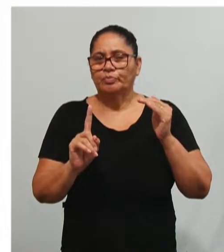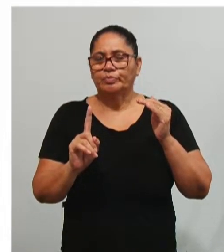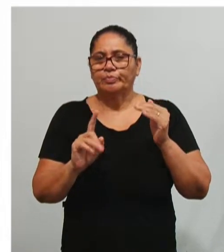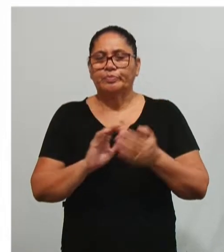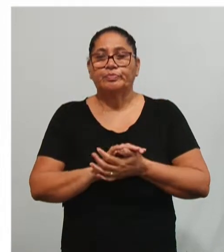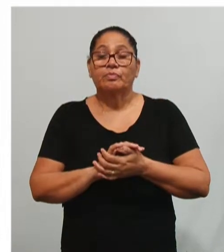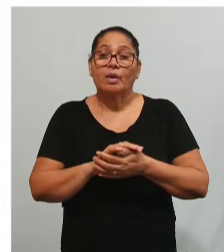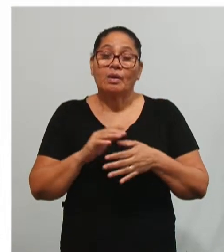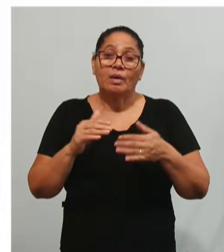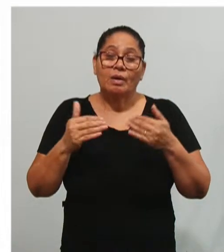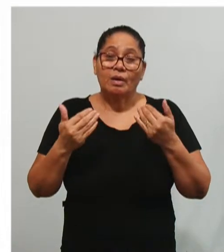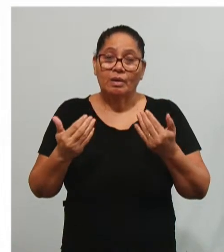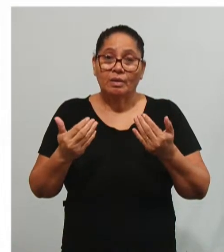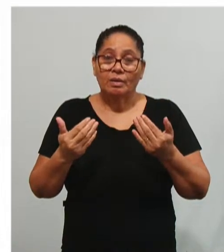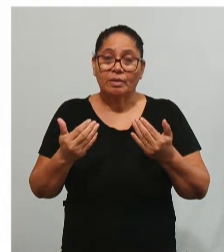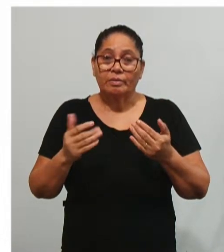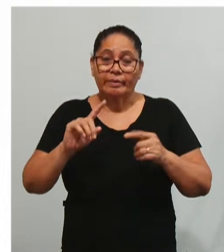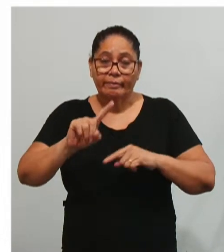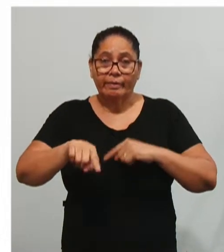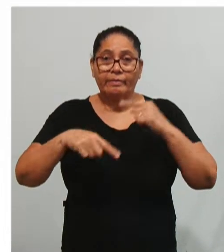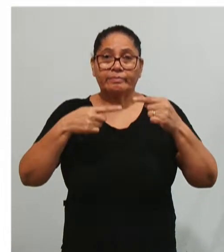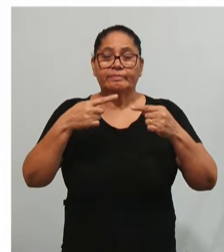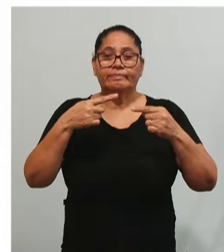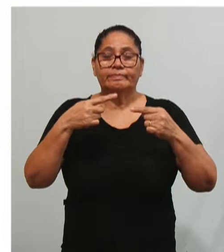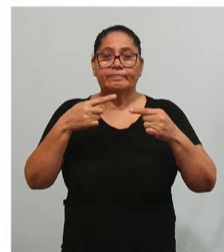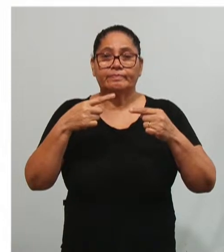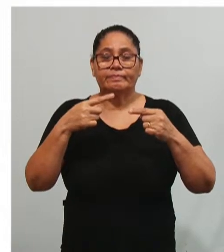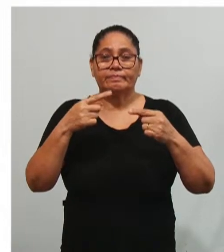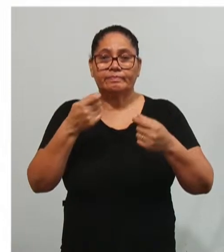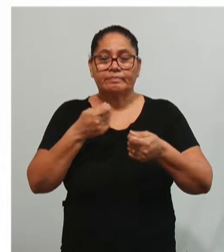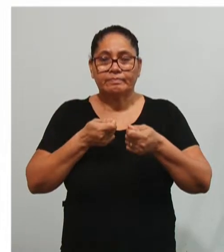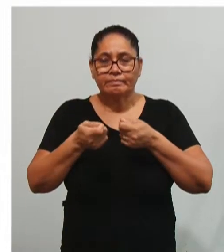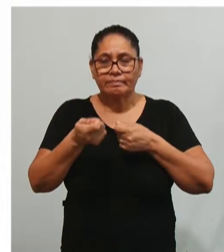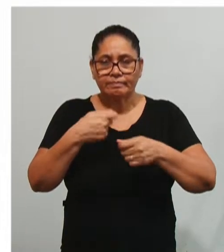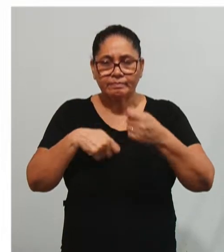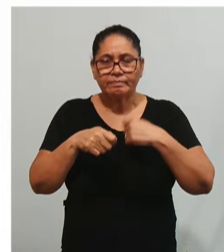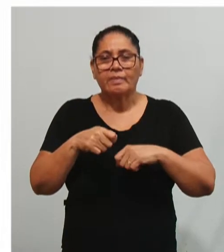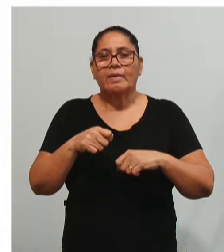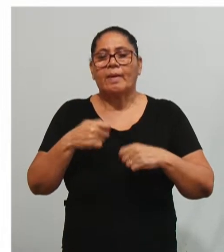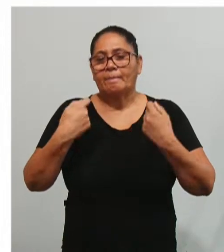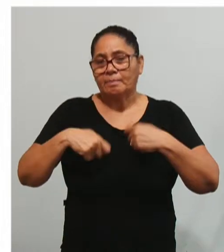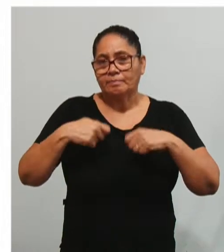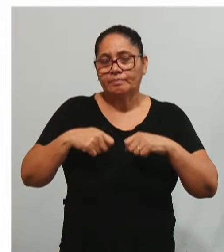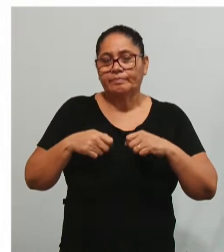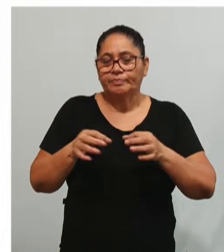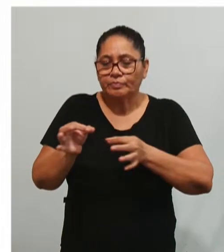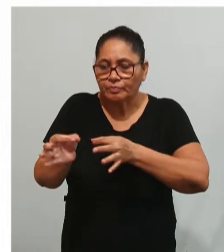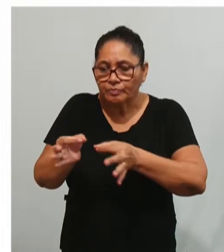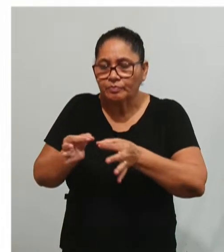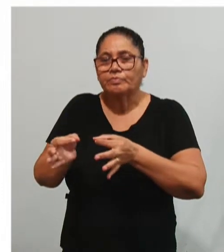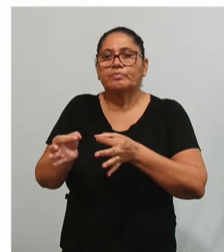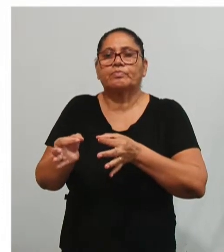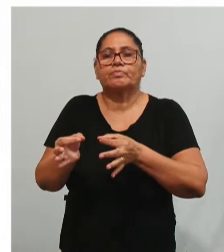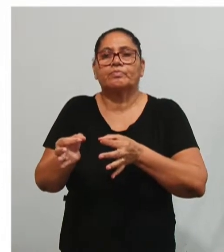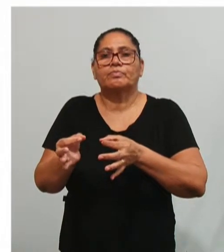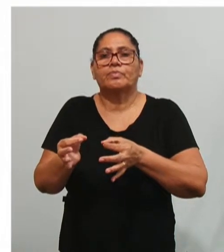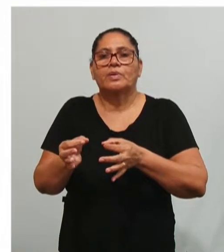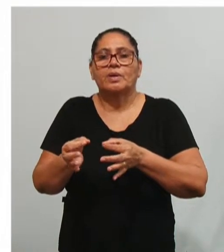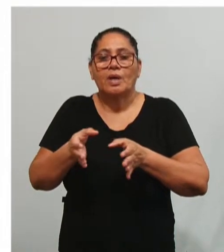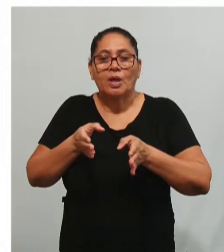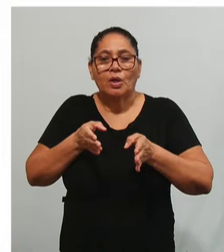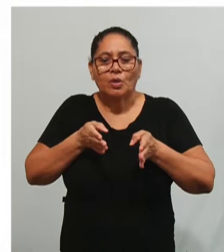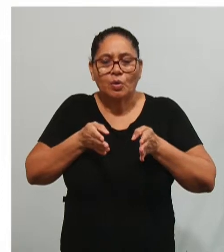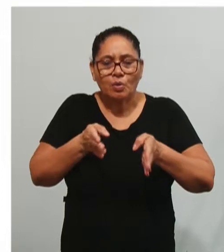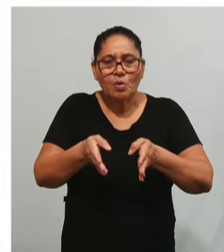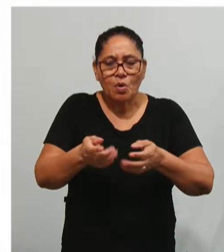Então, para se ter sucesso nessa teoria da administração, é preciso sim ter planejamento, organização, direção